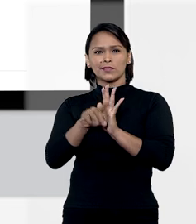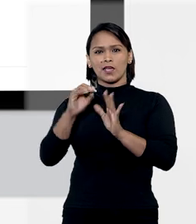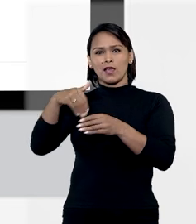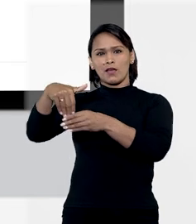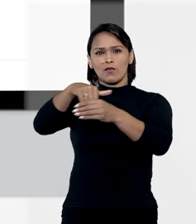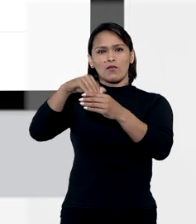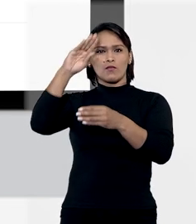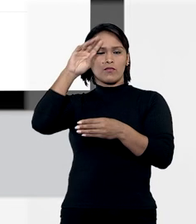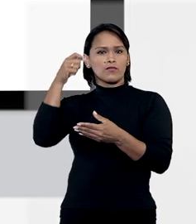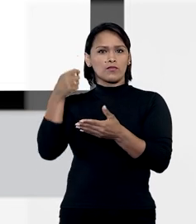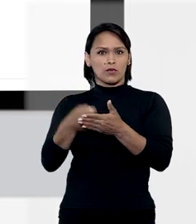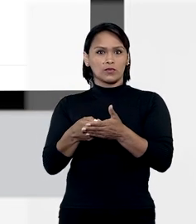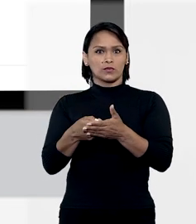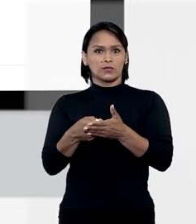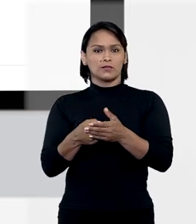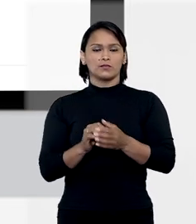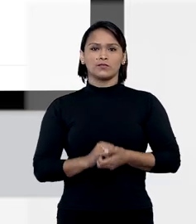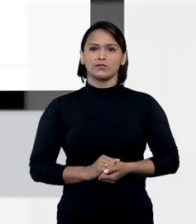acórdão,